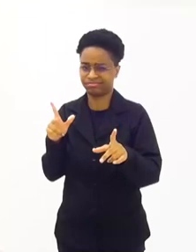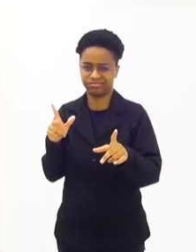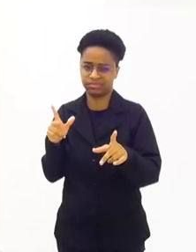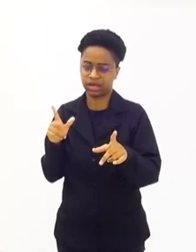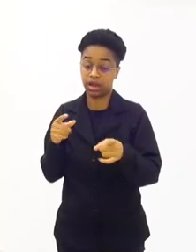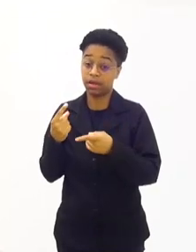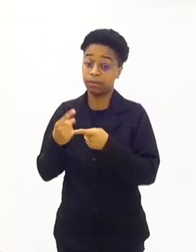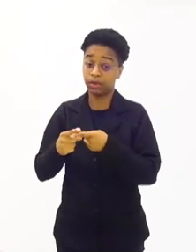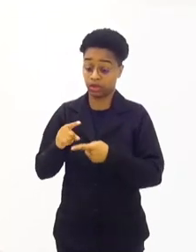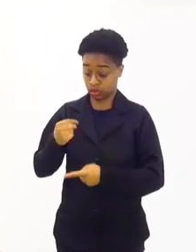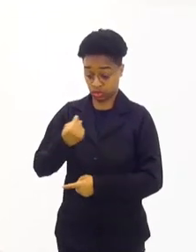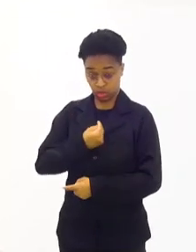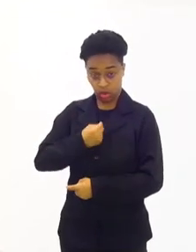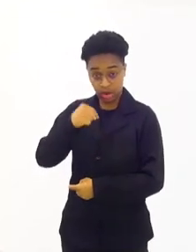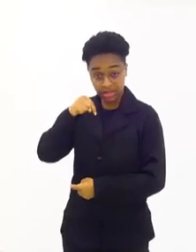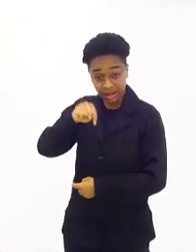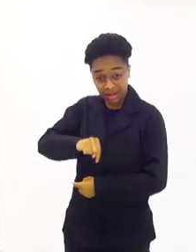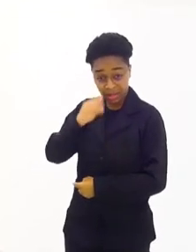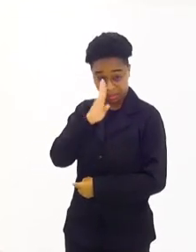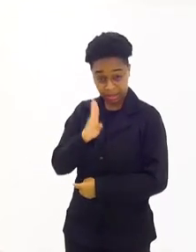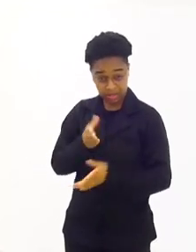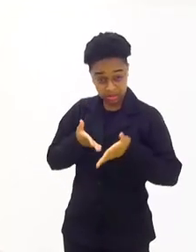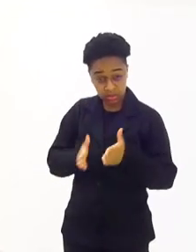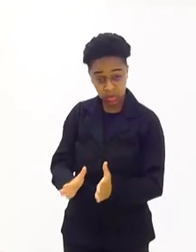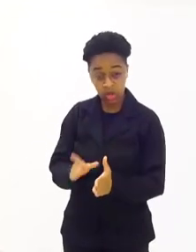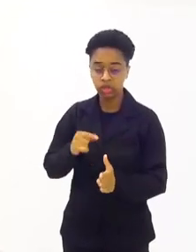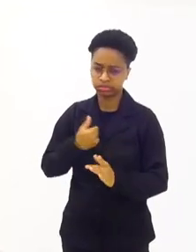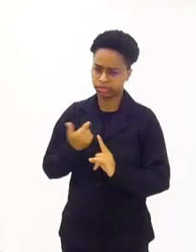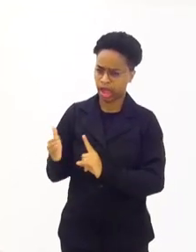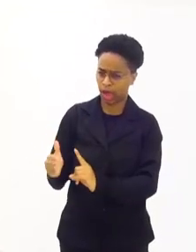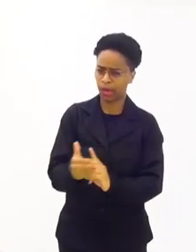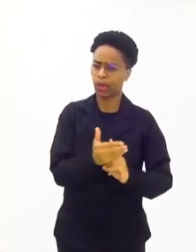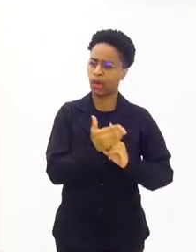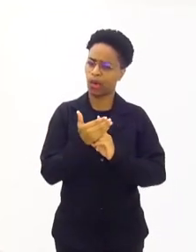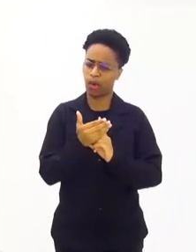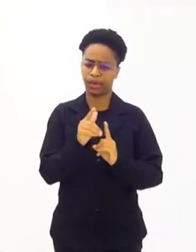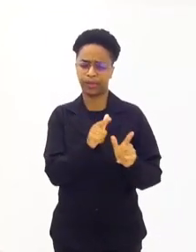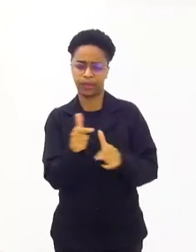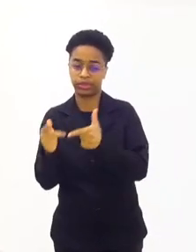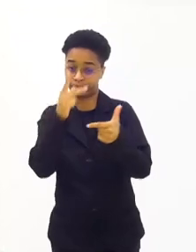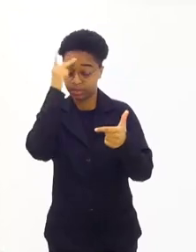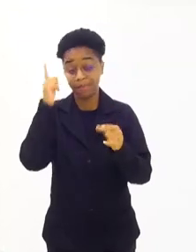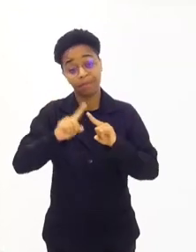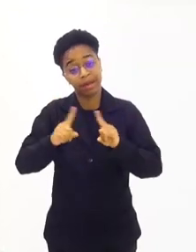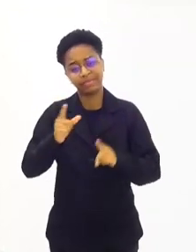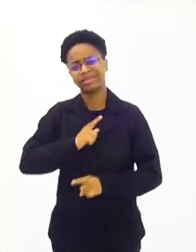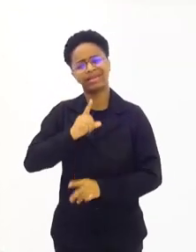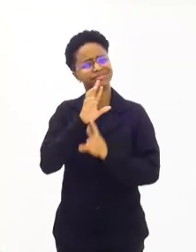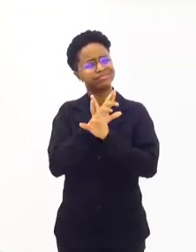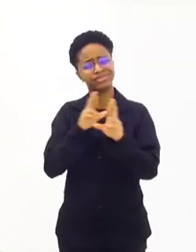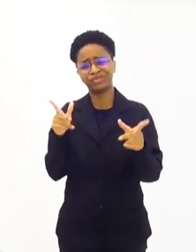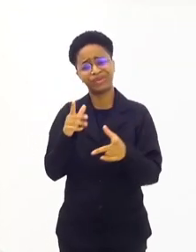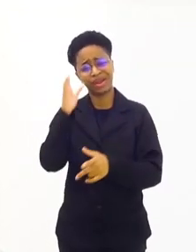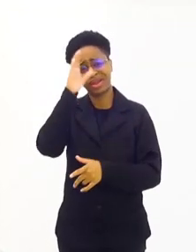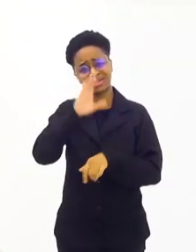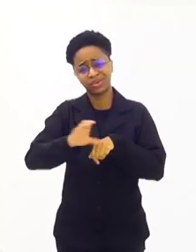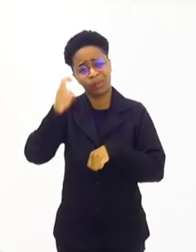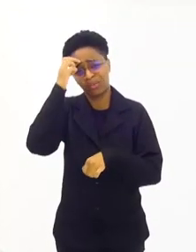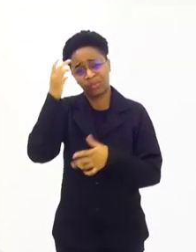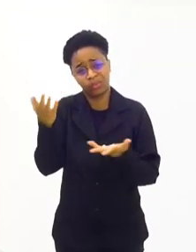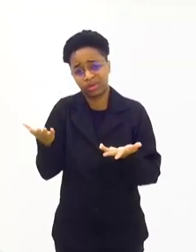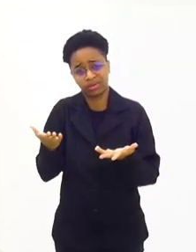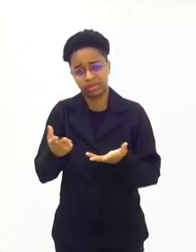diferente, por mais que nós, brasileiros, nós somos muito acolhedores, né? Mas existe uma diferença de